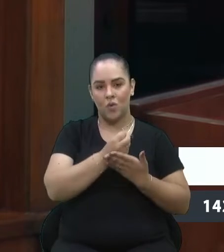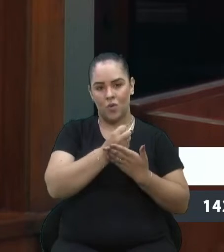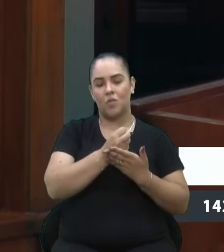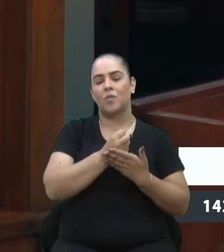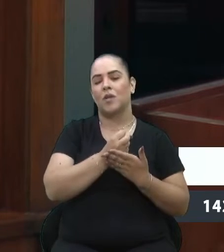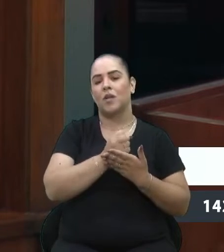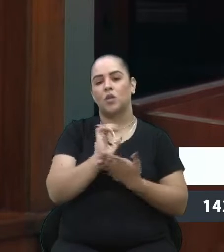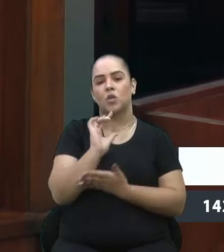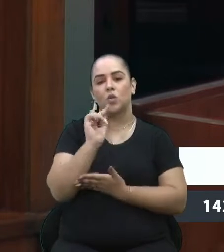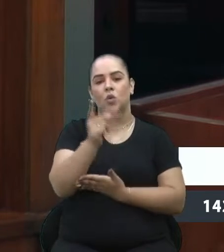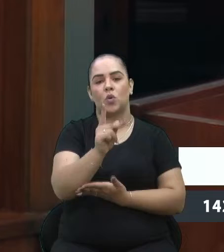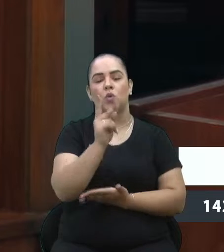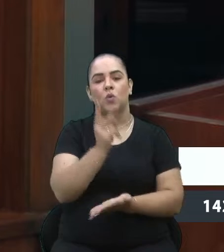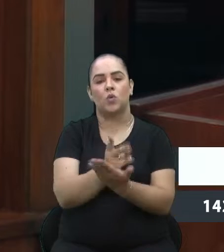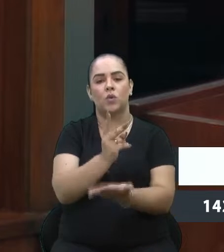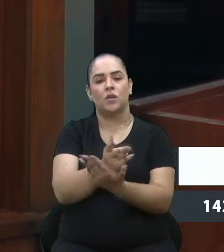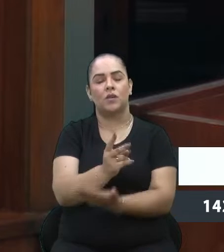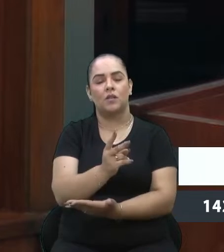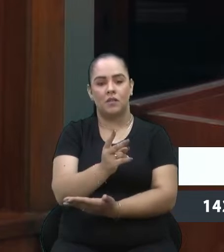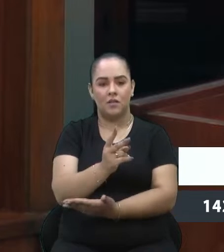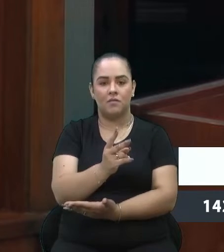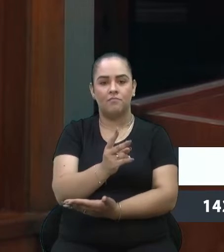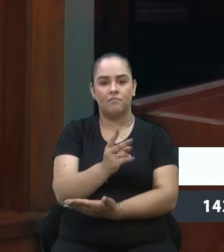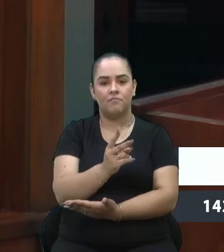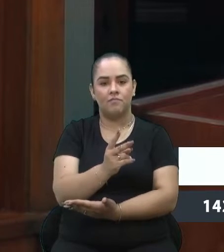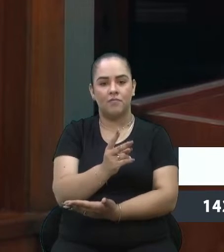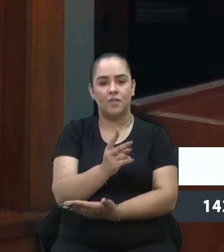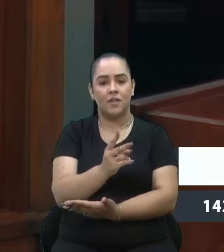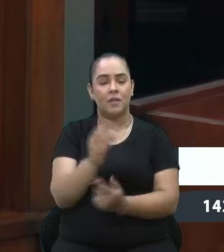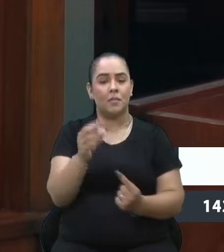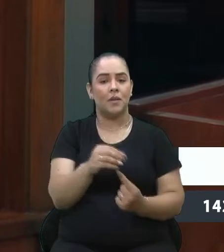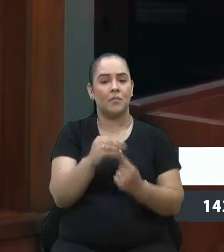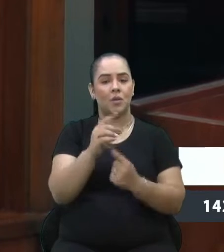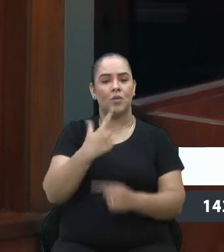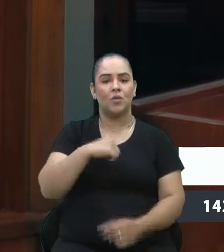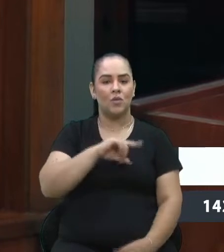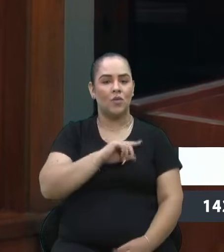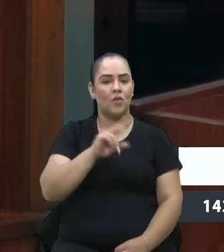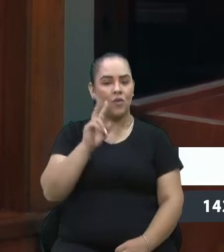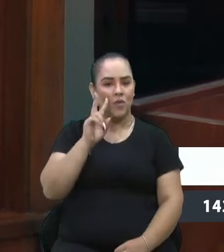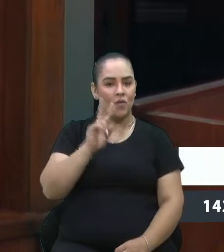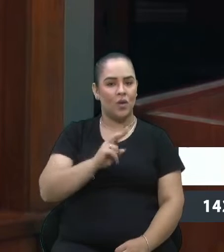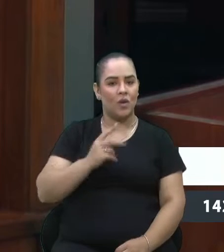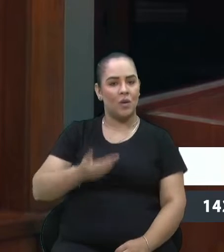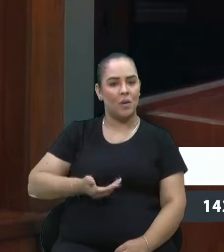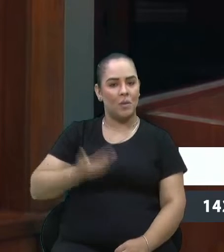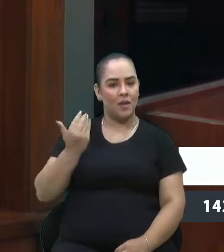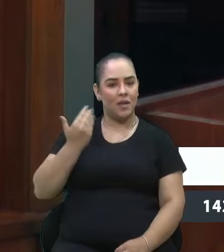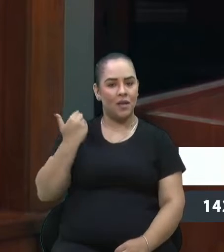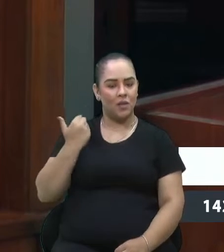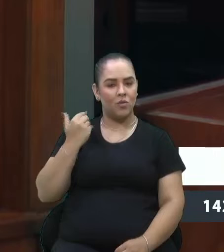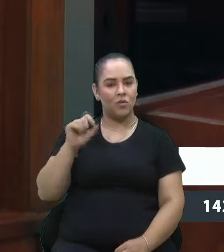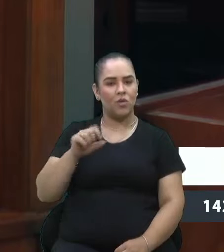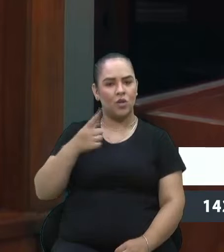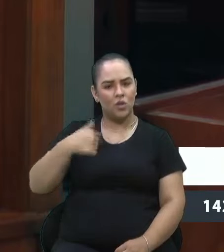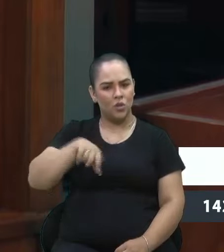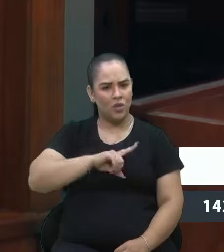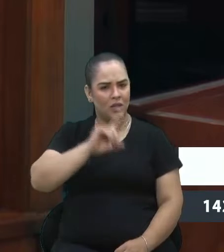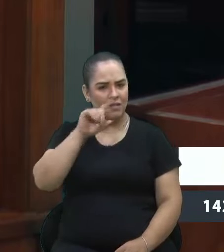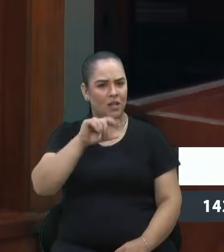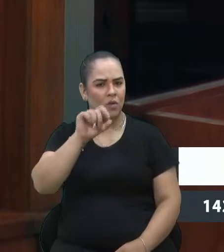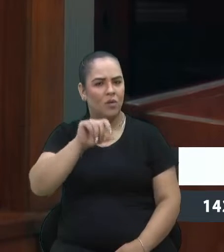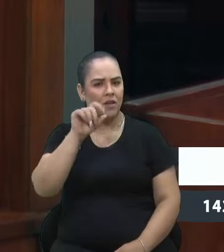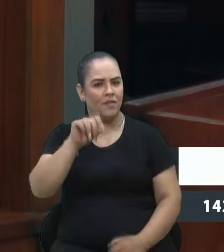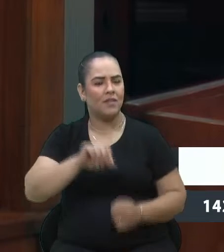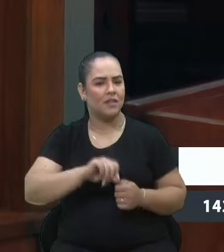nossa história continue sendo contada, mas principalmente para que a gente olhe para o passado e veja quem somos, o que fizemos, que a gente